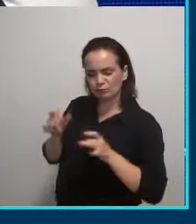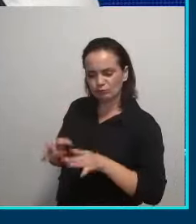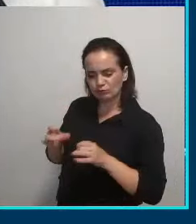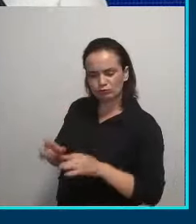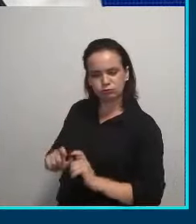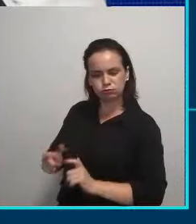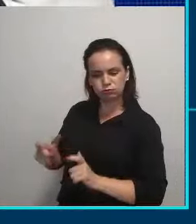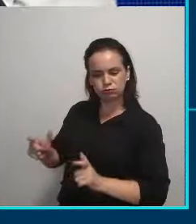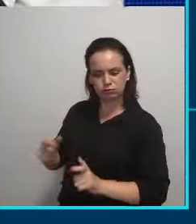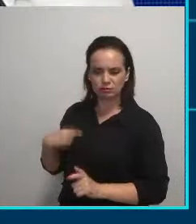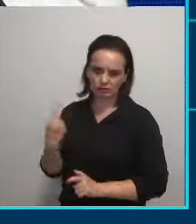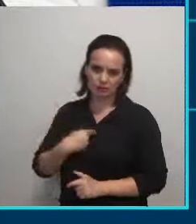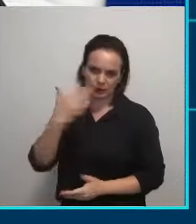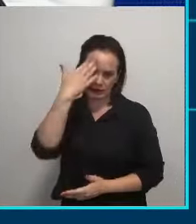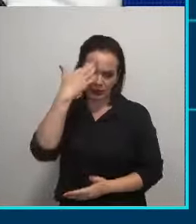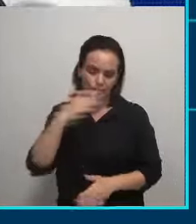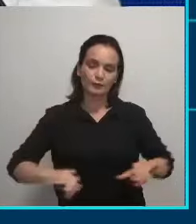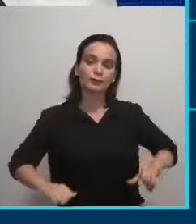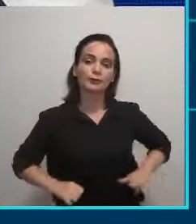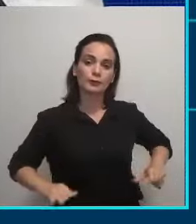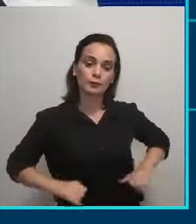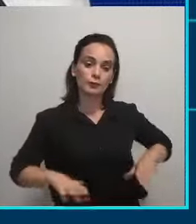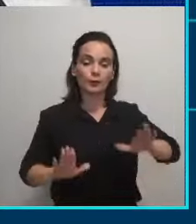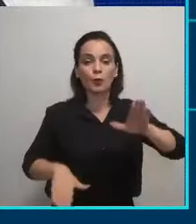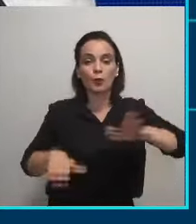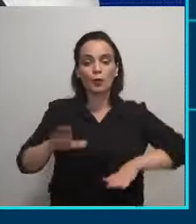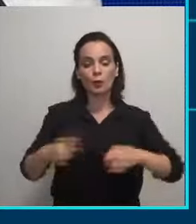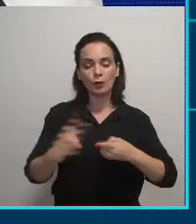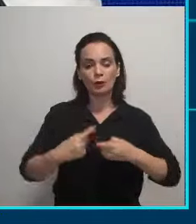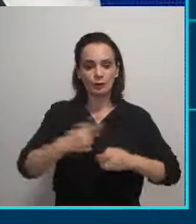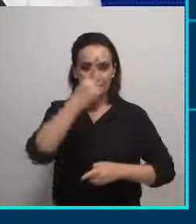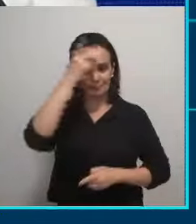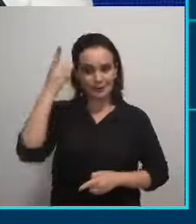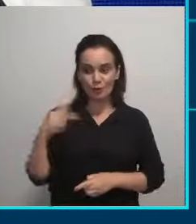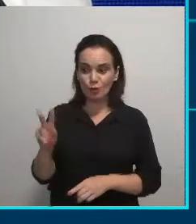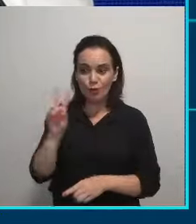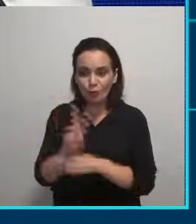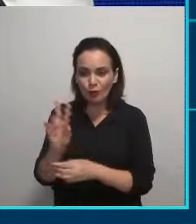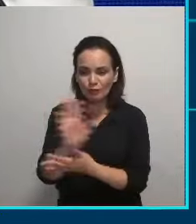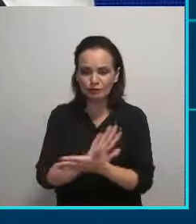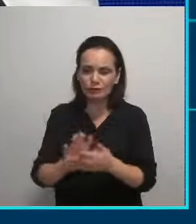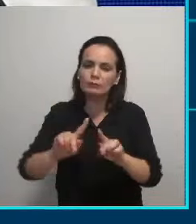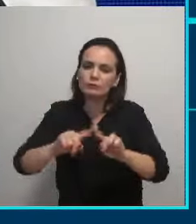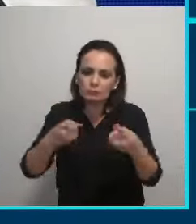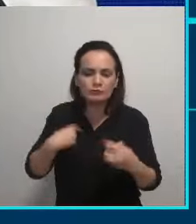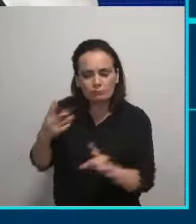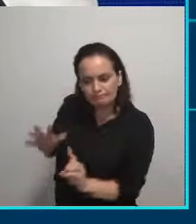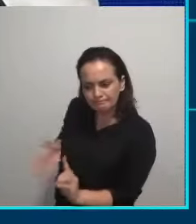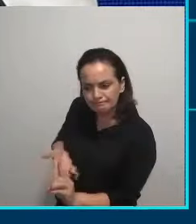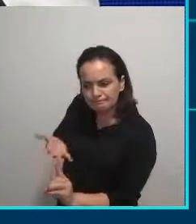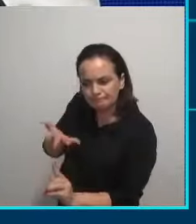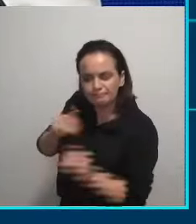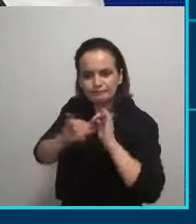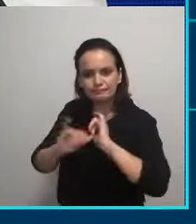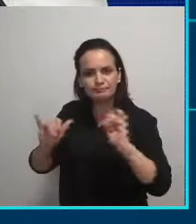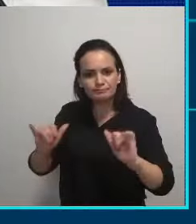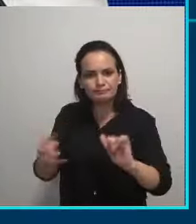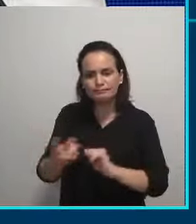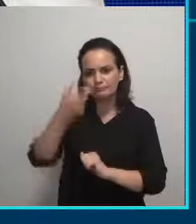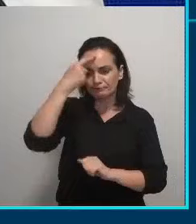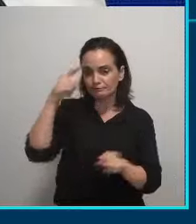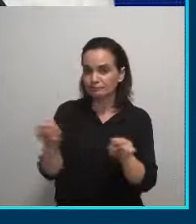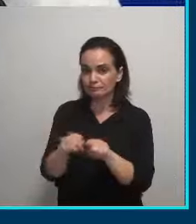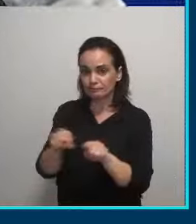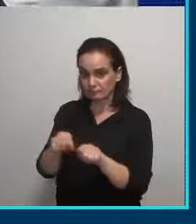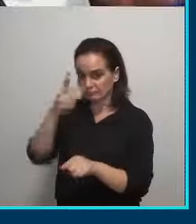A gente sabe, você acaba sofrendo às vezes por uma pessoa que não cuida, mas nós vamos incentivar as campanhas, nós vamos punir